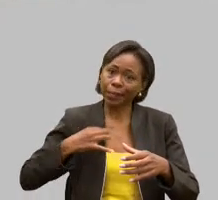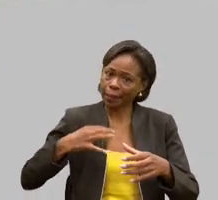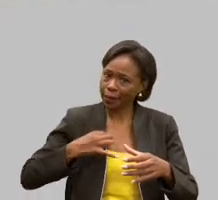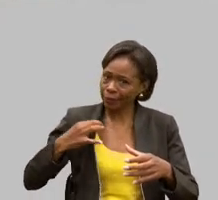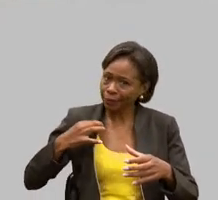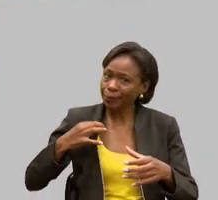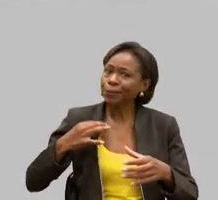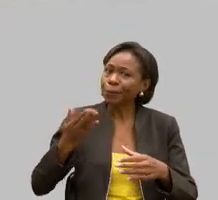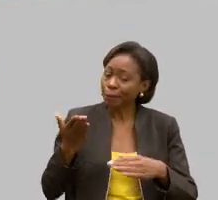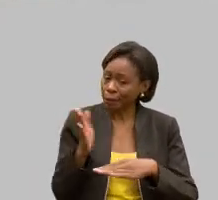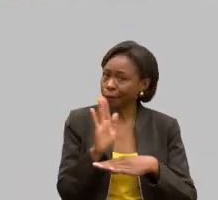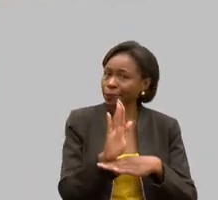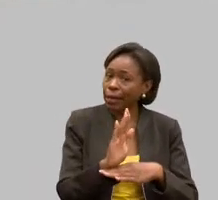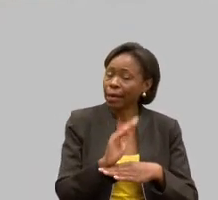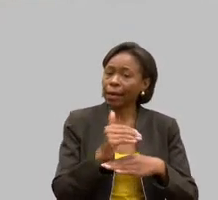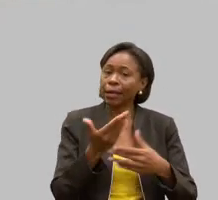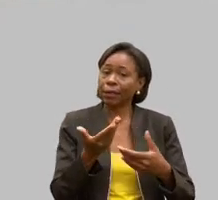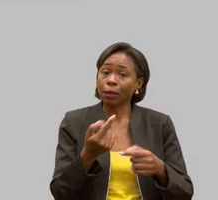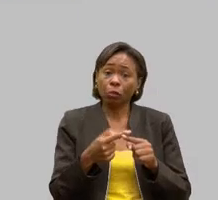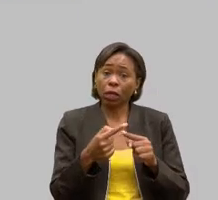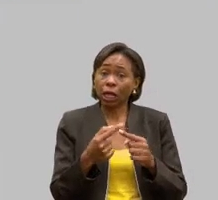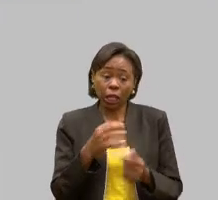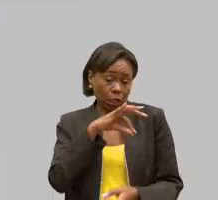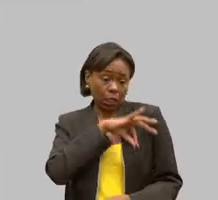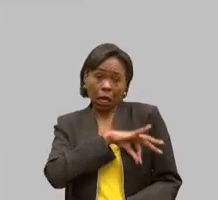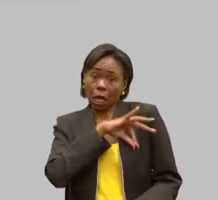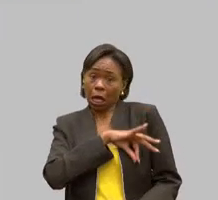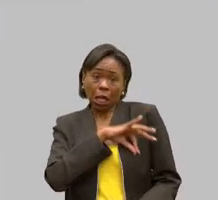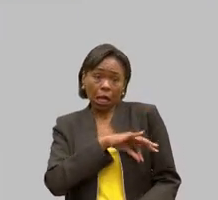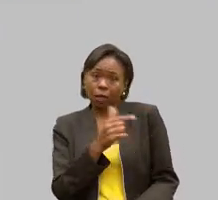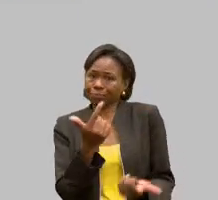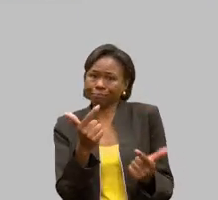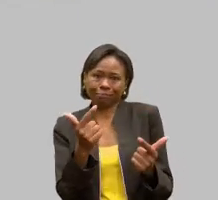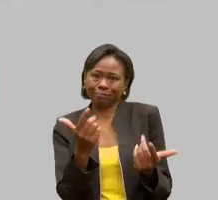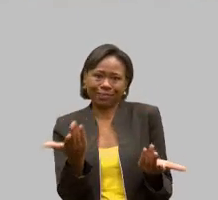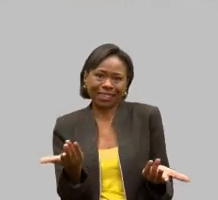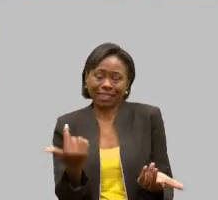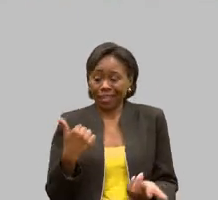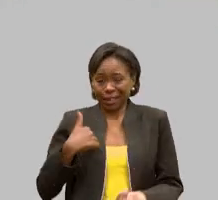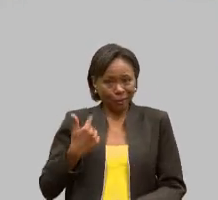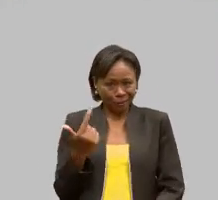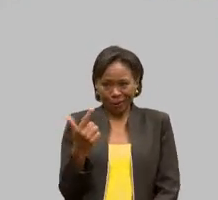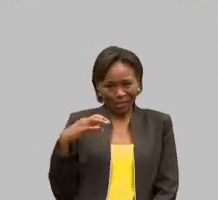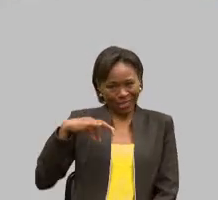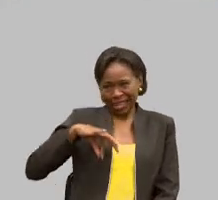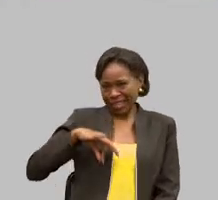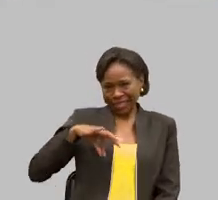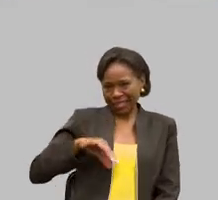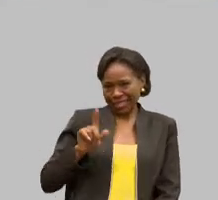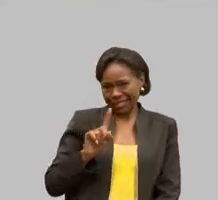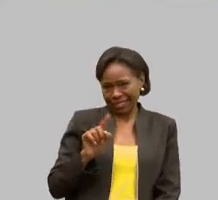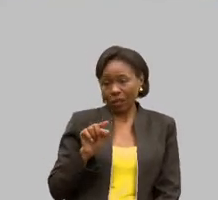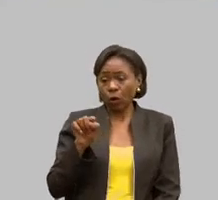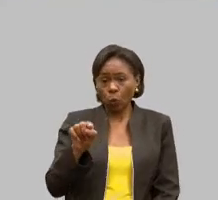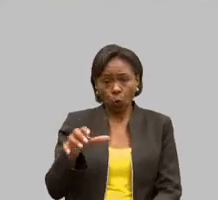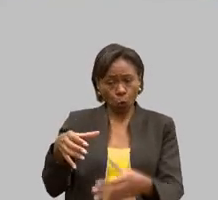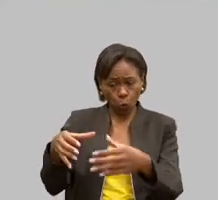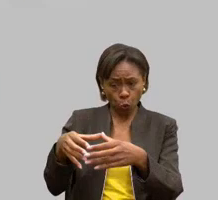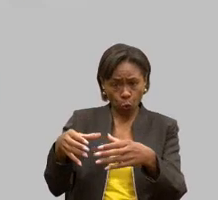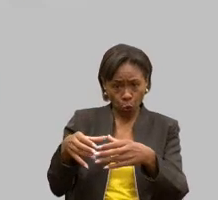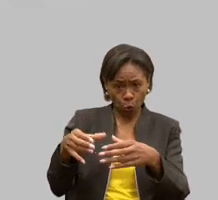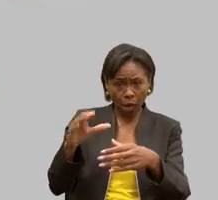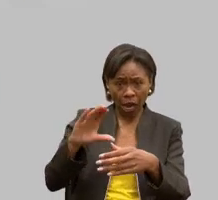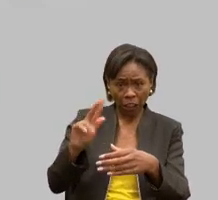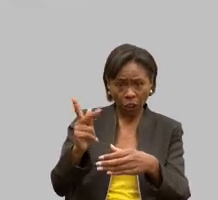montar, ninguém recebe, eu não recebo pelo cargo que eu ganho, nem aquela chapa que foi, que está junto